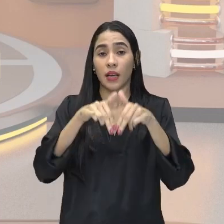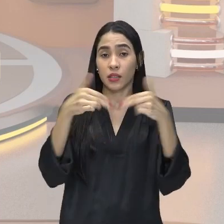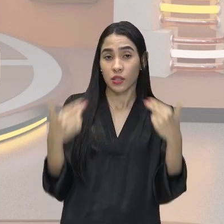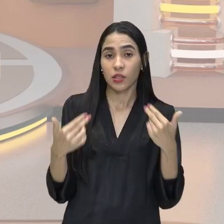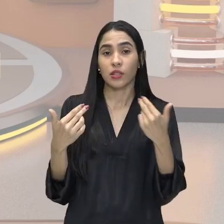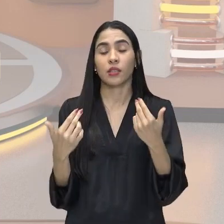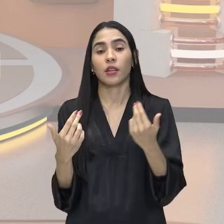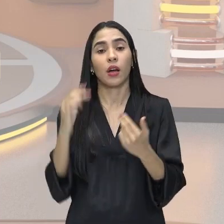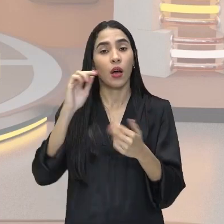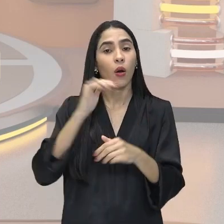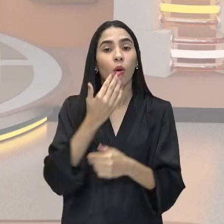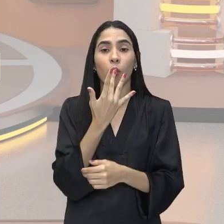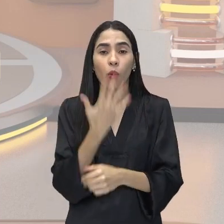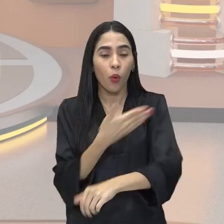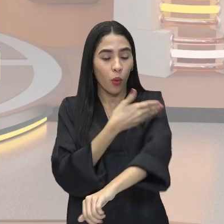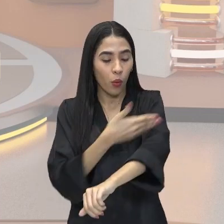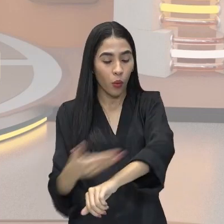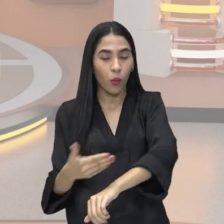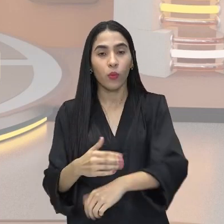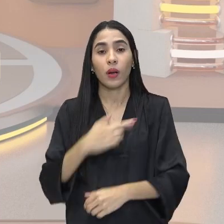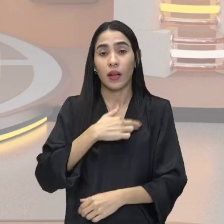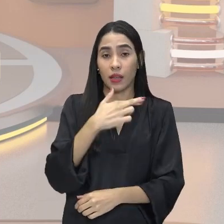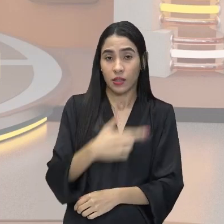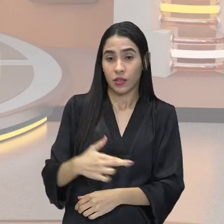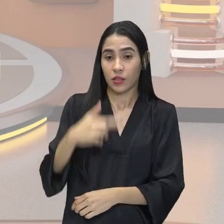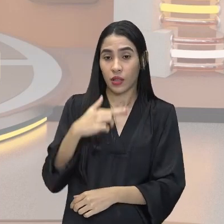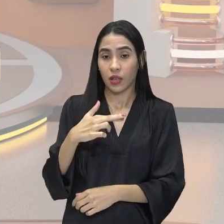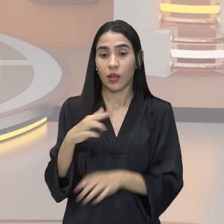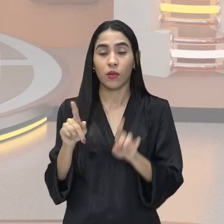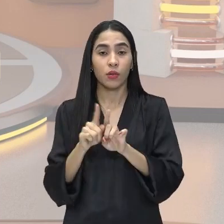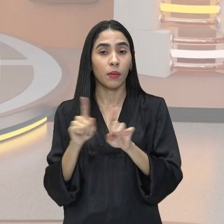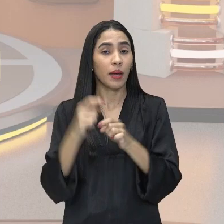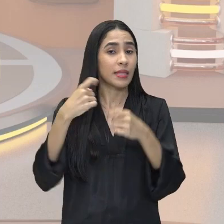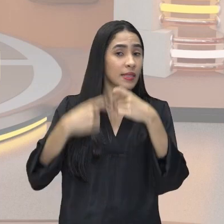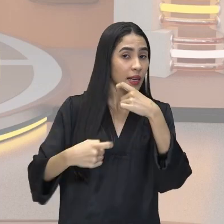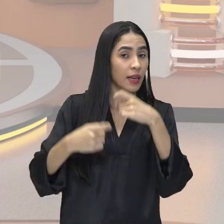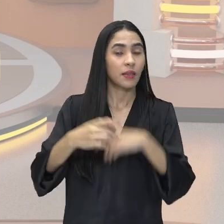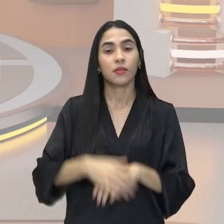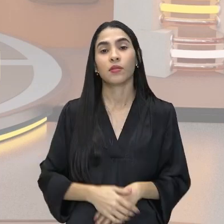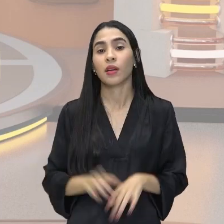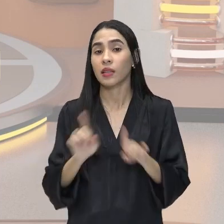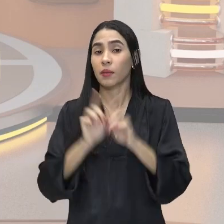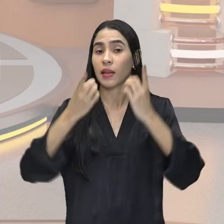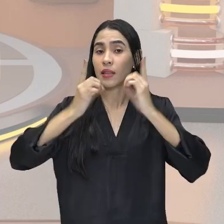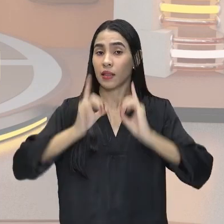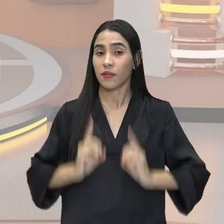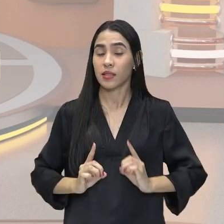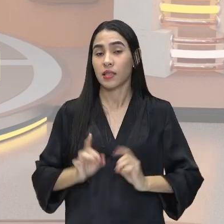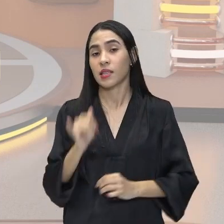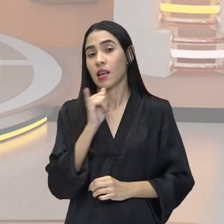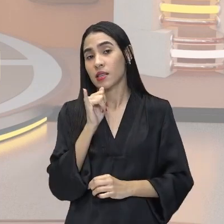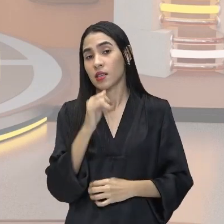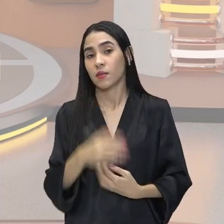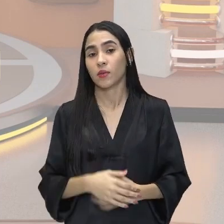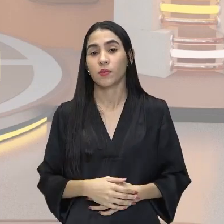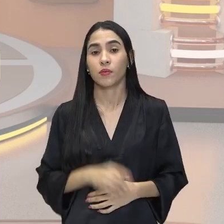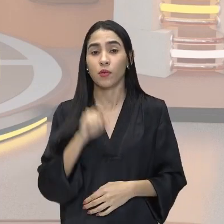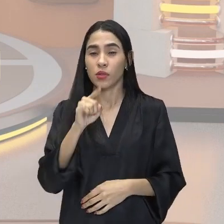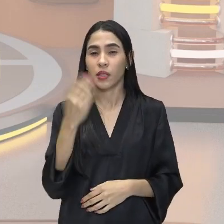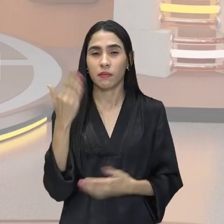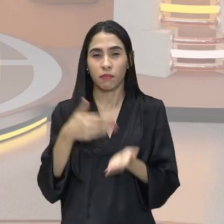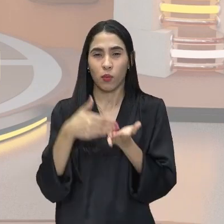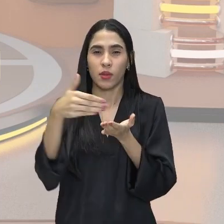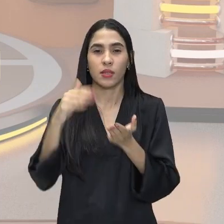na raça, na casta, na religião, orientação sexual e deficiências. Por exemplo, só para entender,